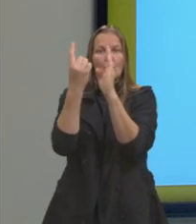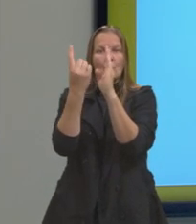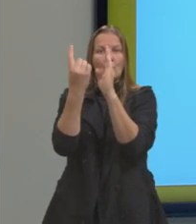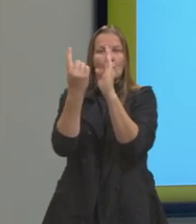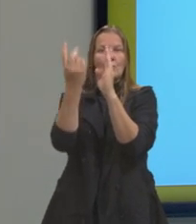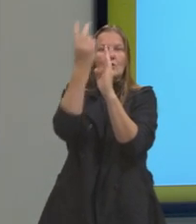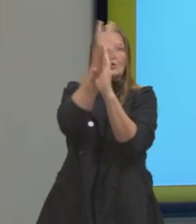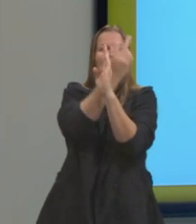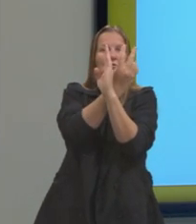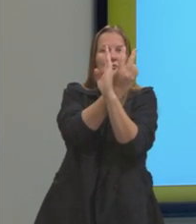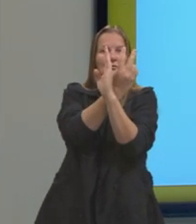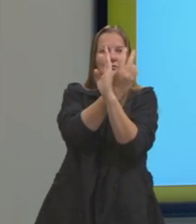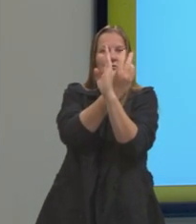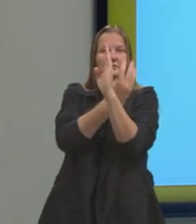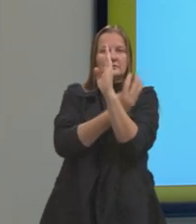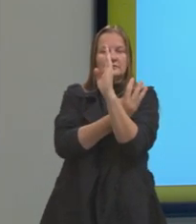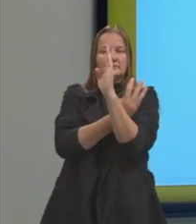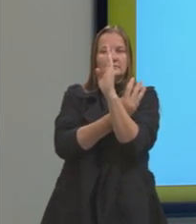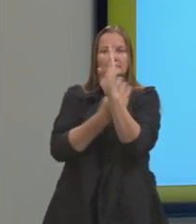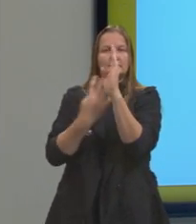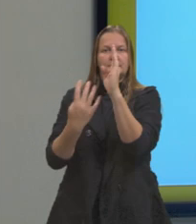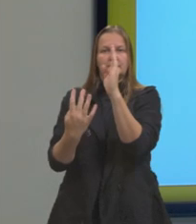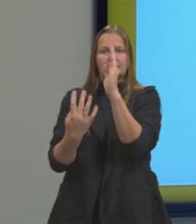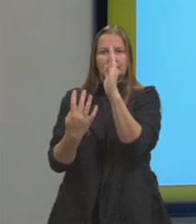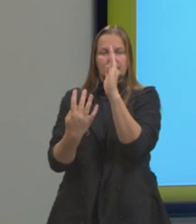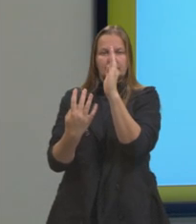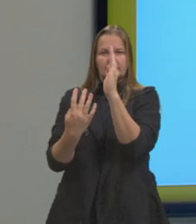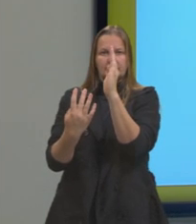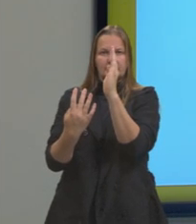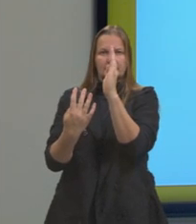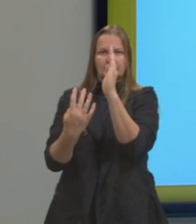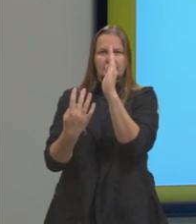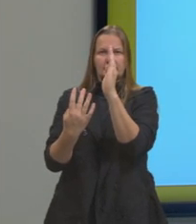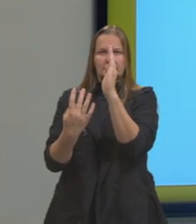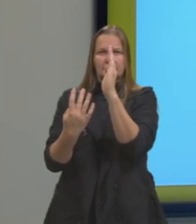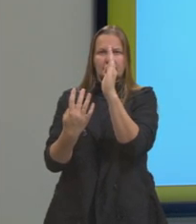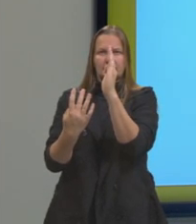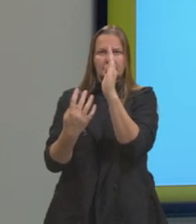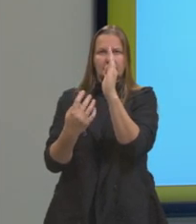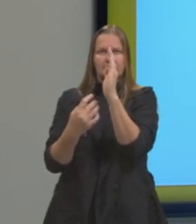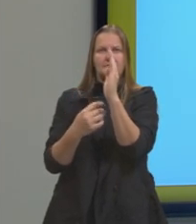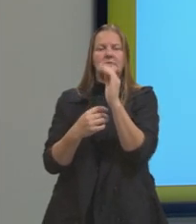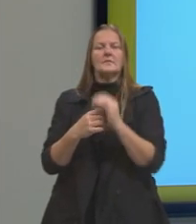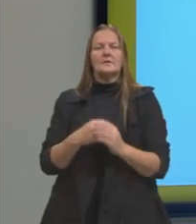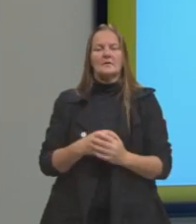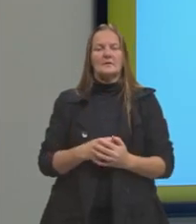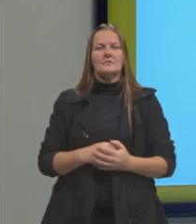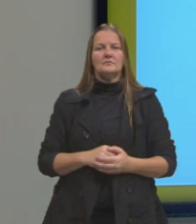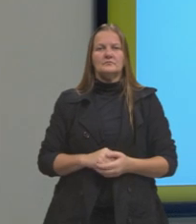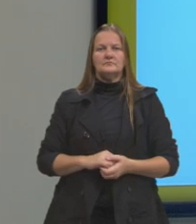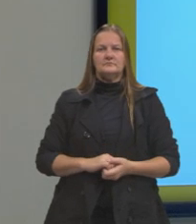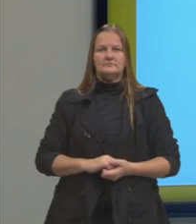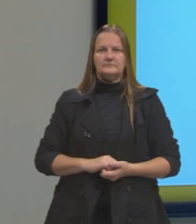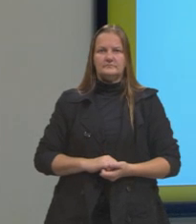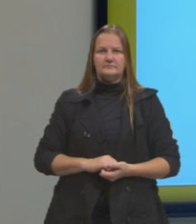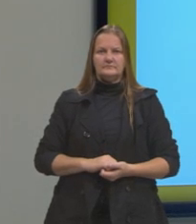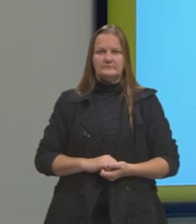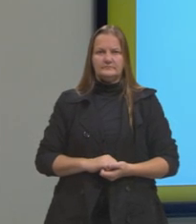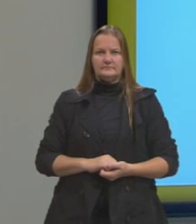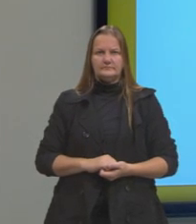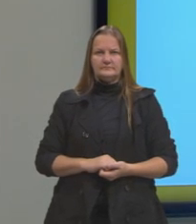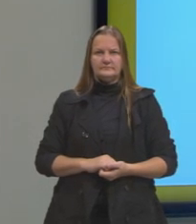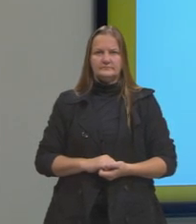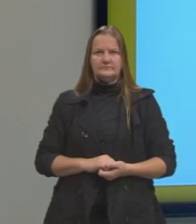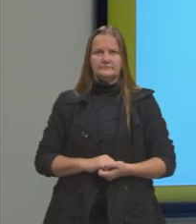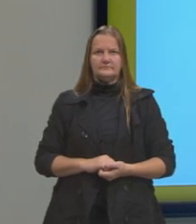para a esquerda anti-horário. Primeiro quadrante, repetindo, segundo quadrante, terceiro quadrante e quarto quadrante.